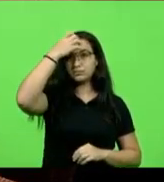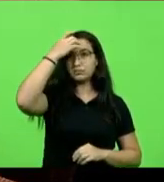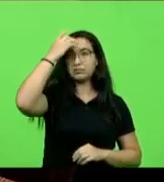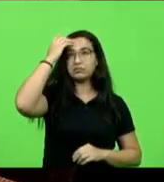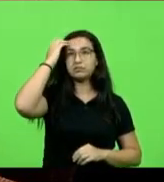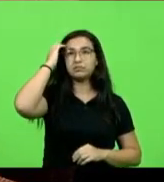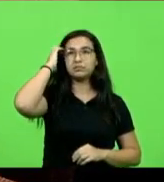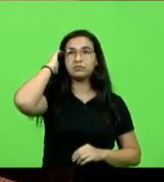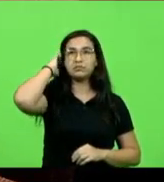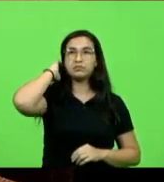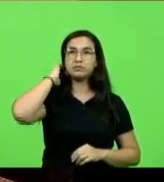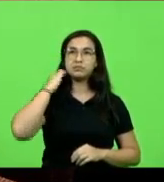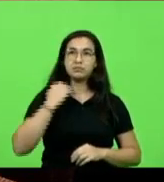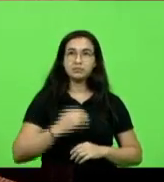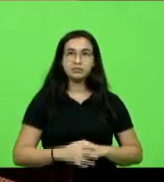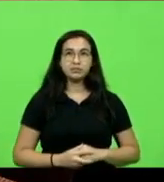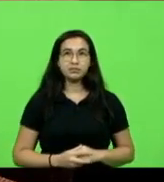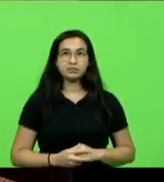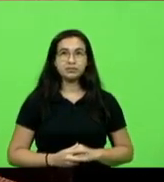presidente...